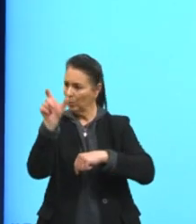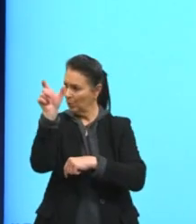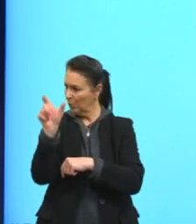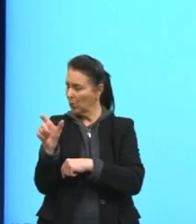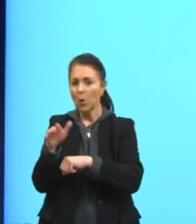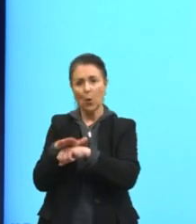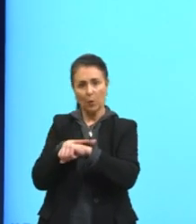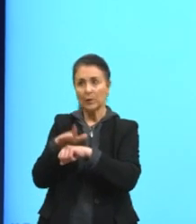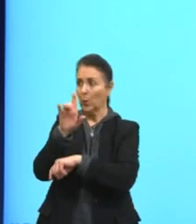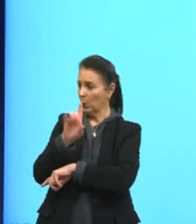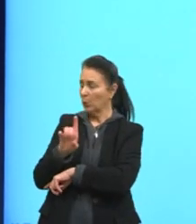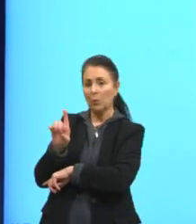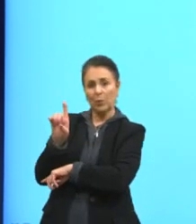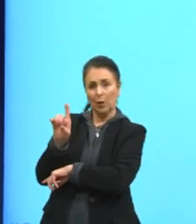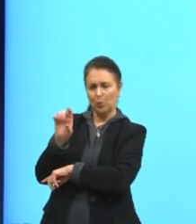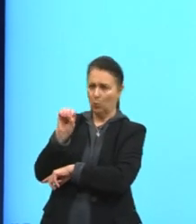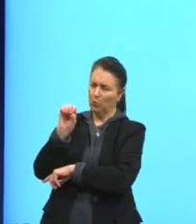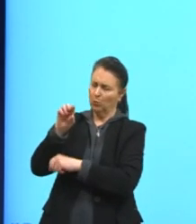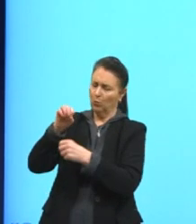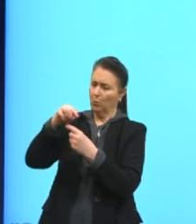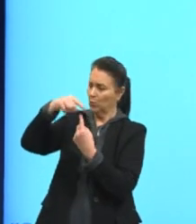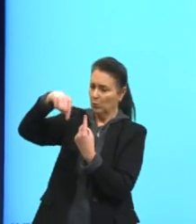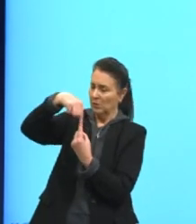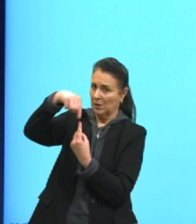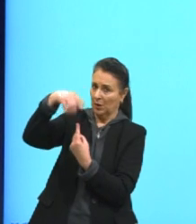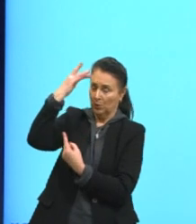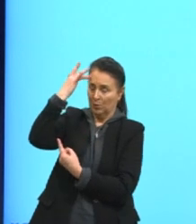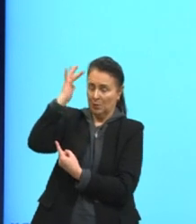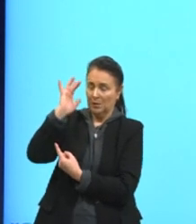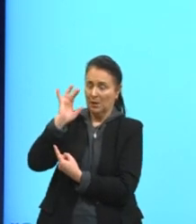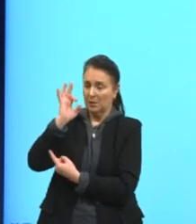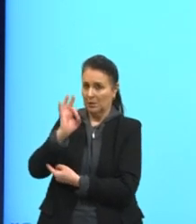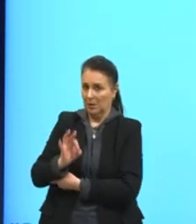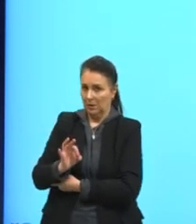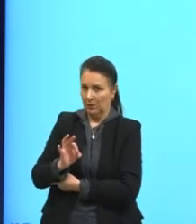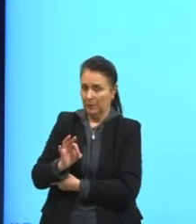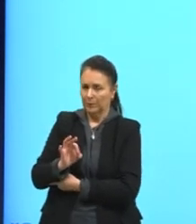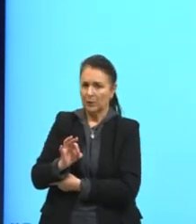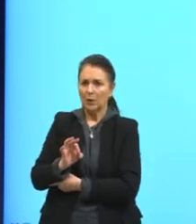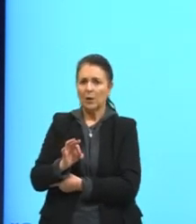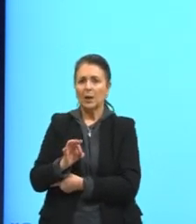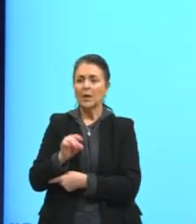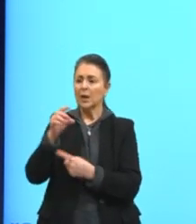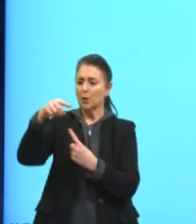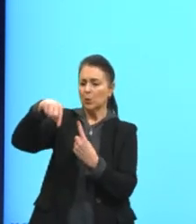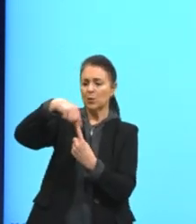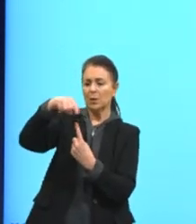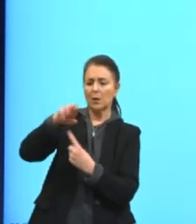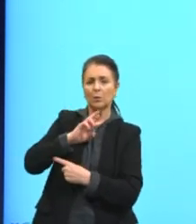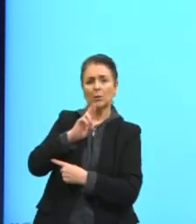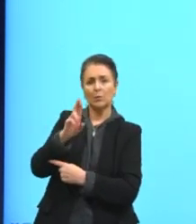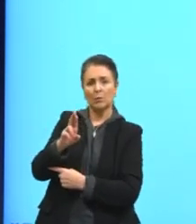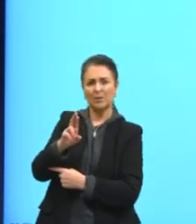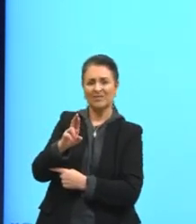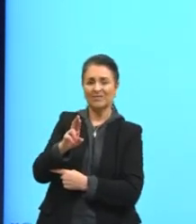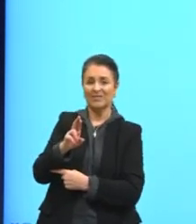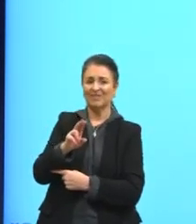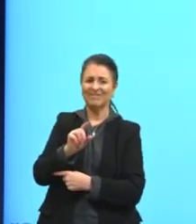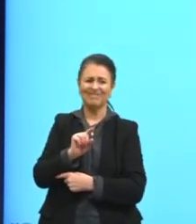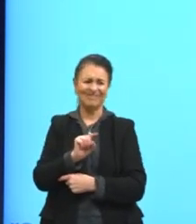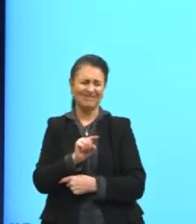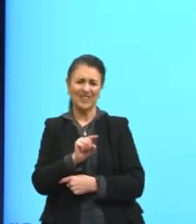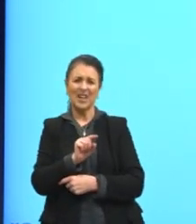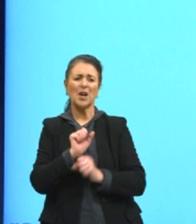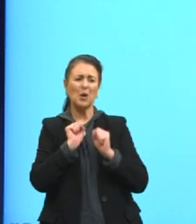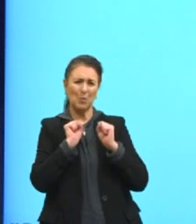com Deus, ou com um santo ali, não sei ao certo. E o santo ou Deus responde, pode